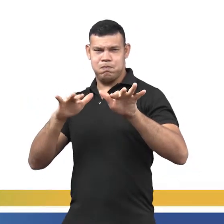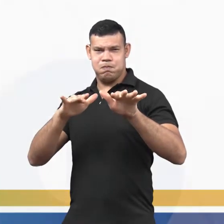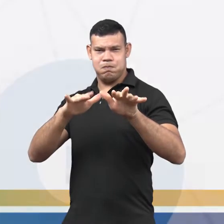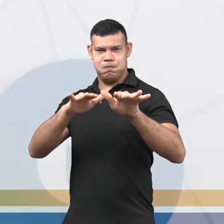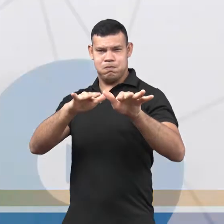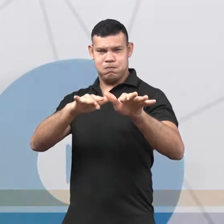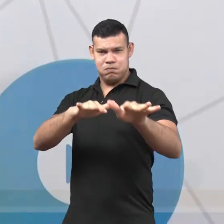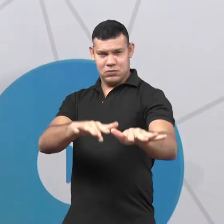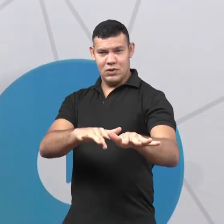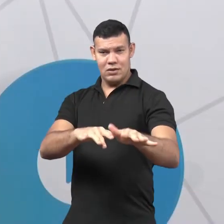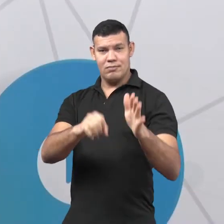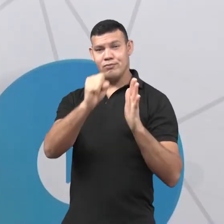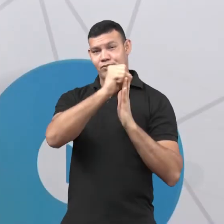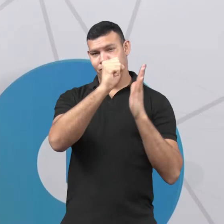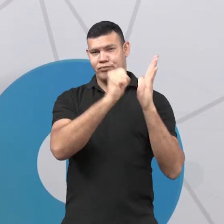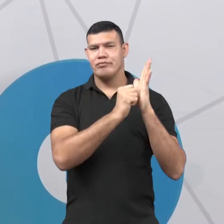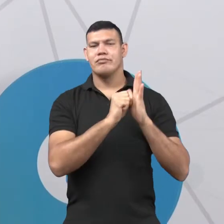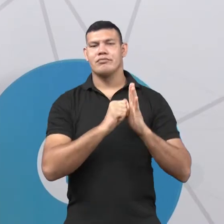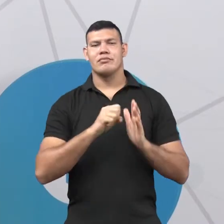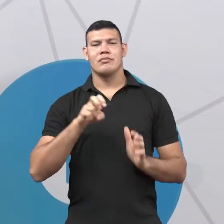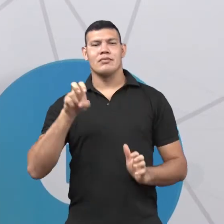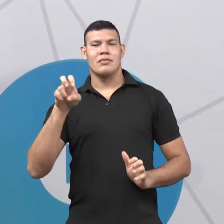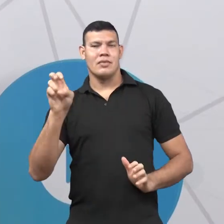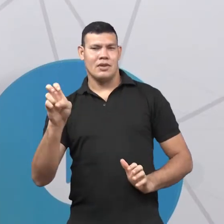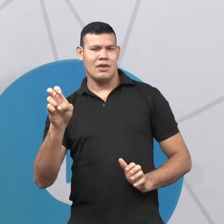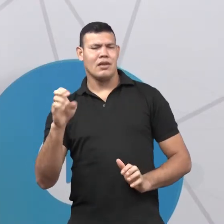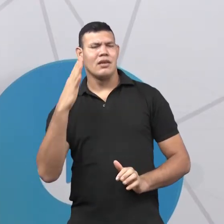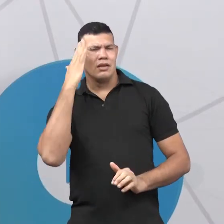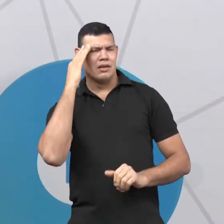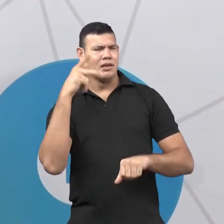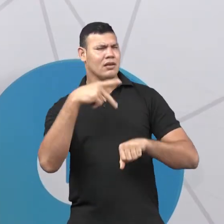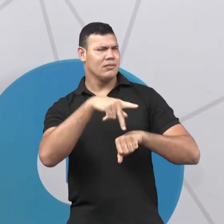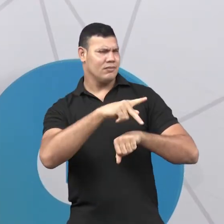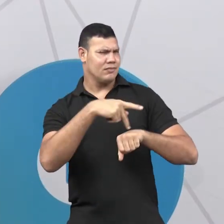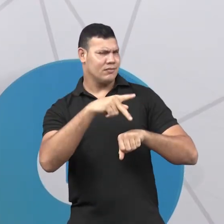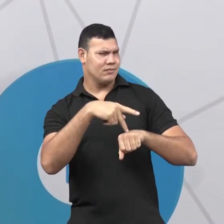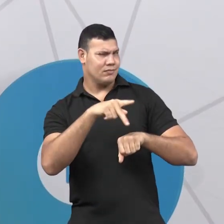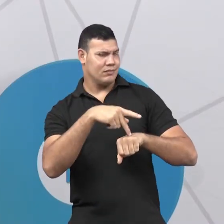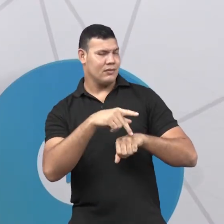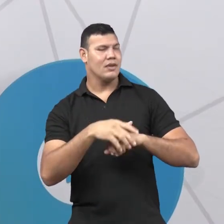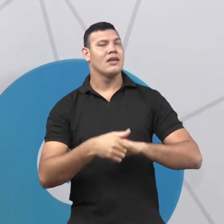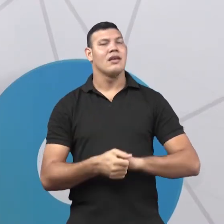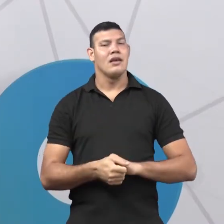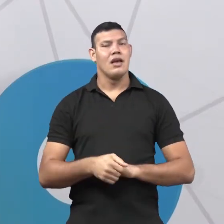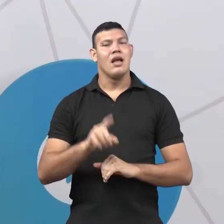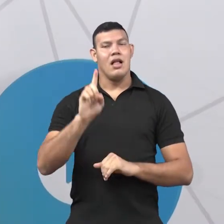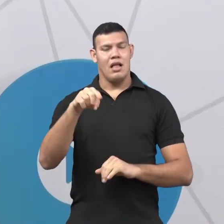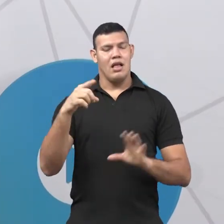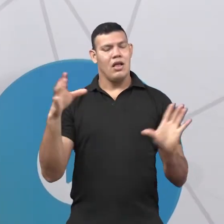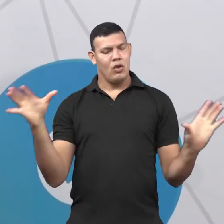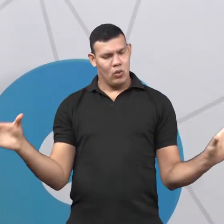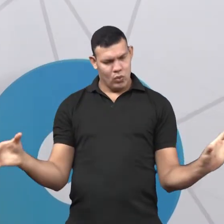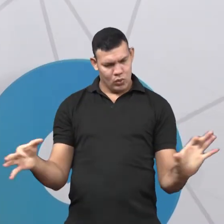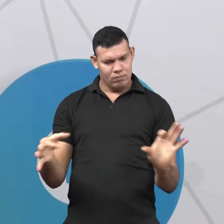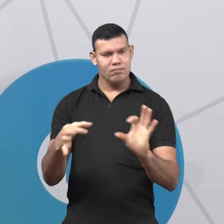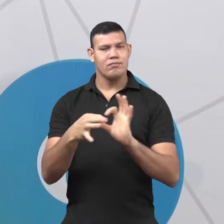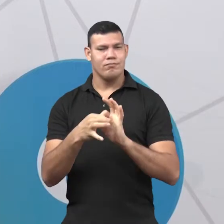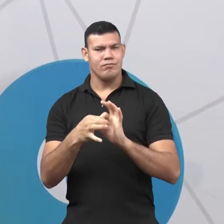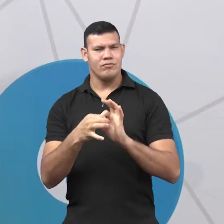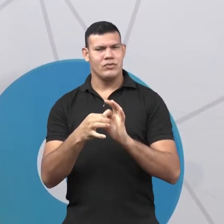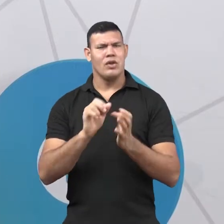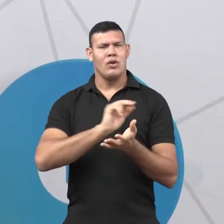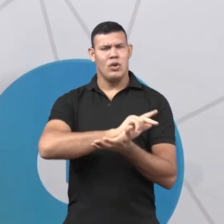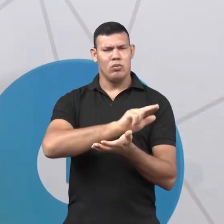lá no século V. Vocês sabem o que é a Grã-Bretanha? A Grã-Bretanha é uma aliança entre alguns países.